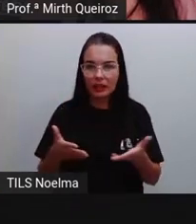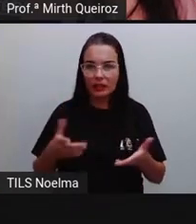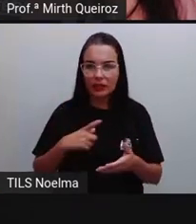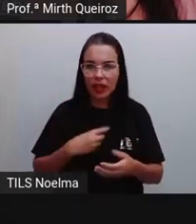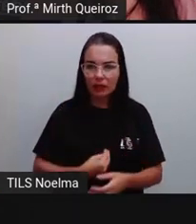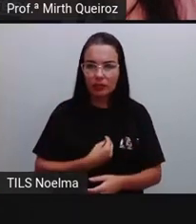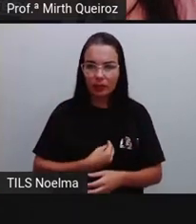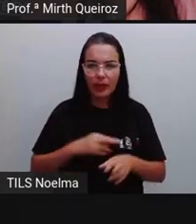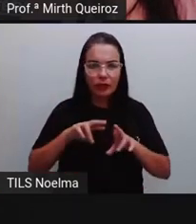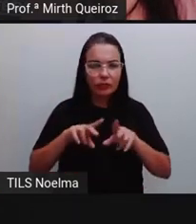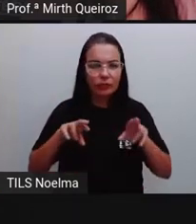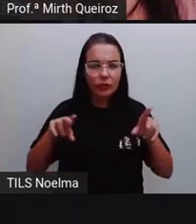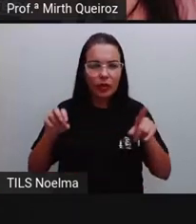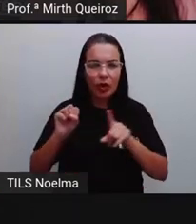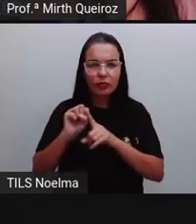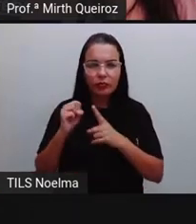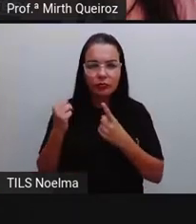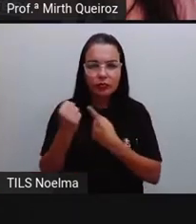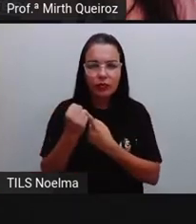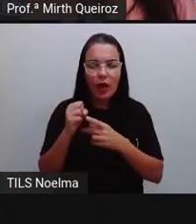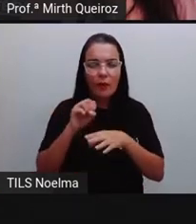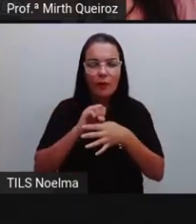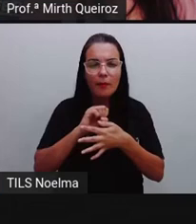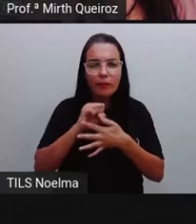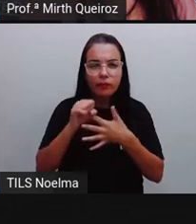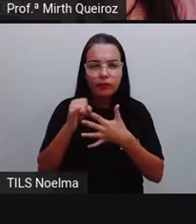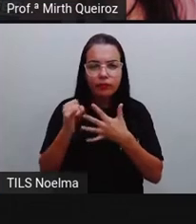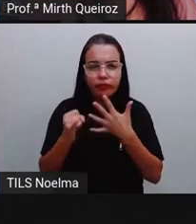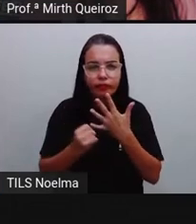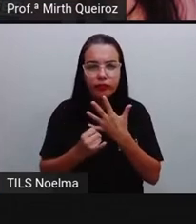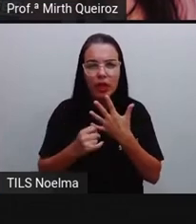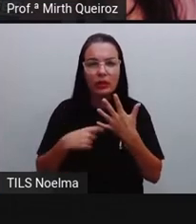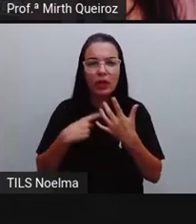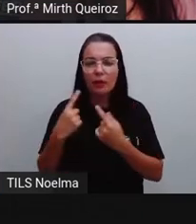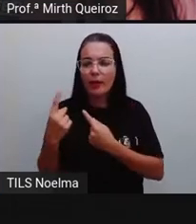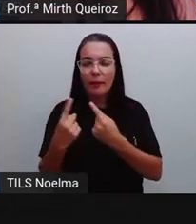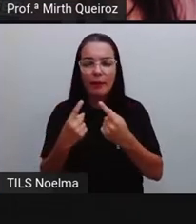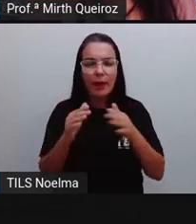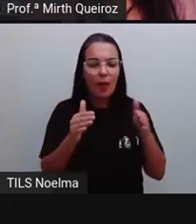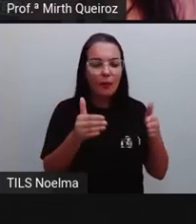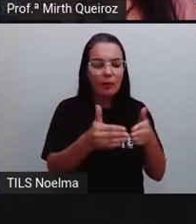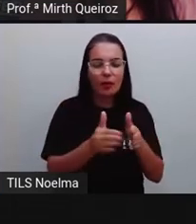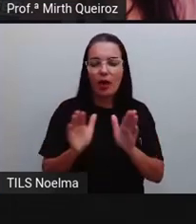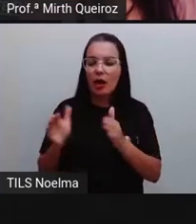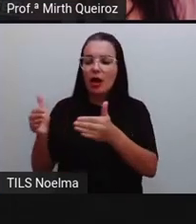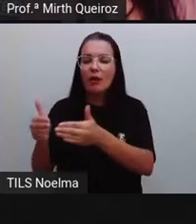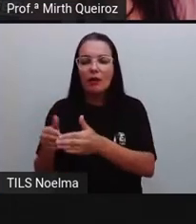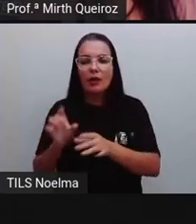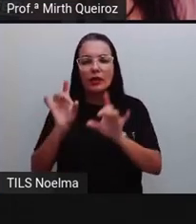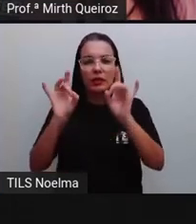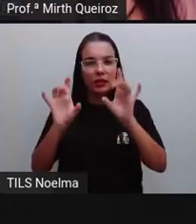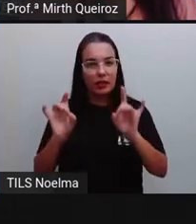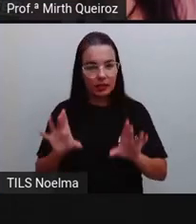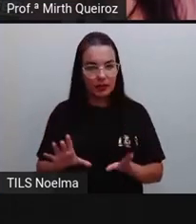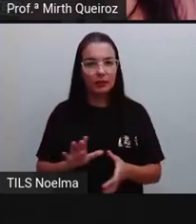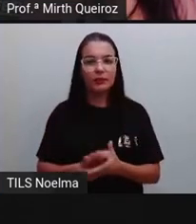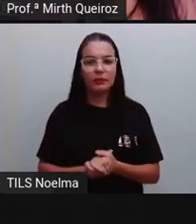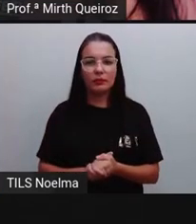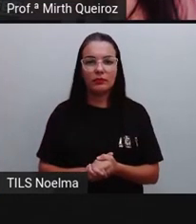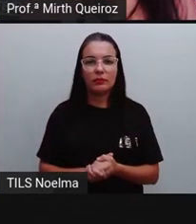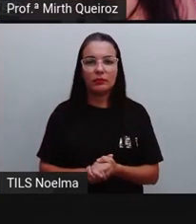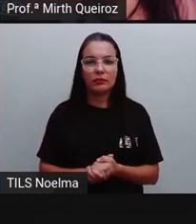redes sociais, Mas, cada uma com um propósito e um público-alvo que é específico.